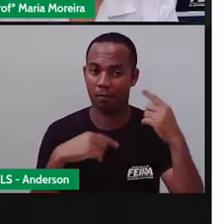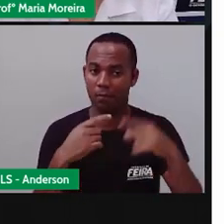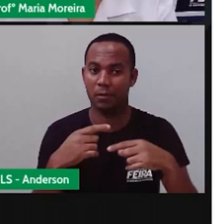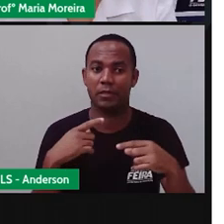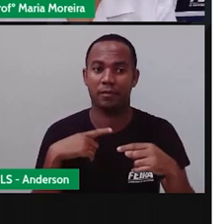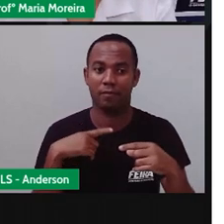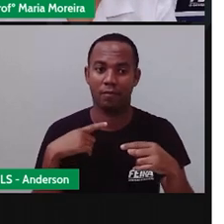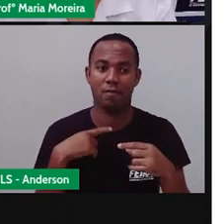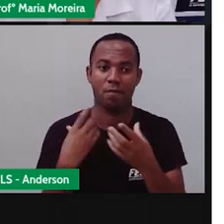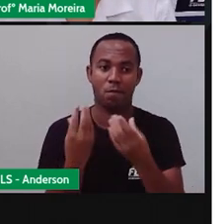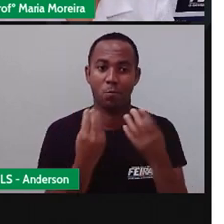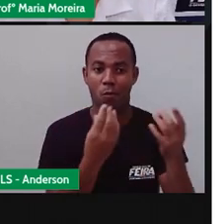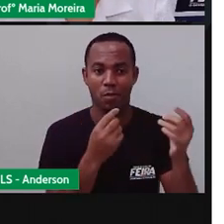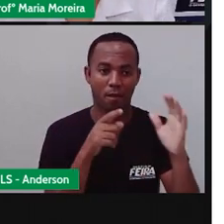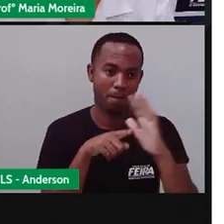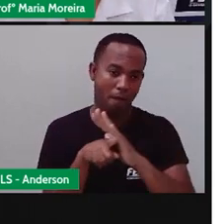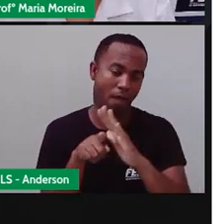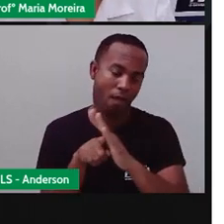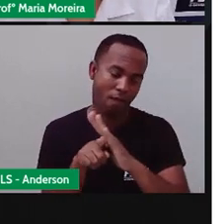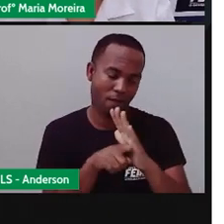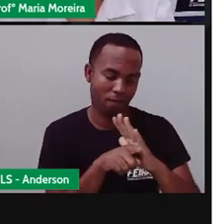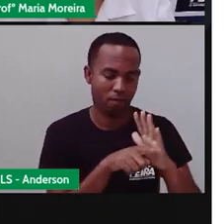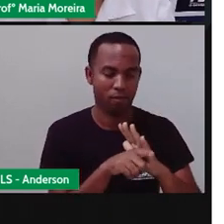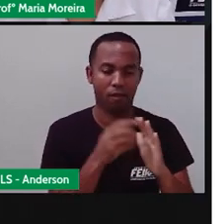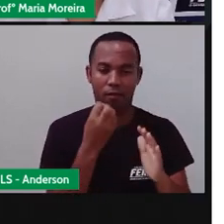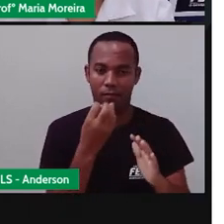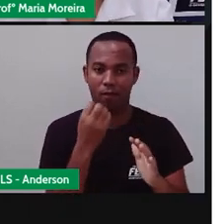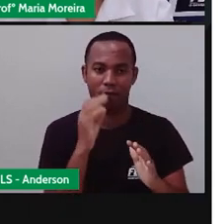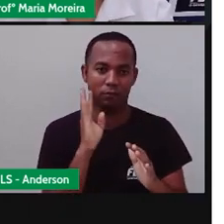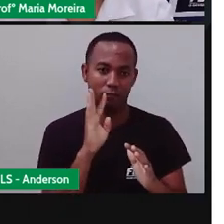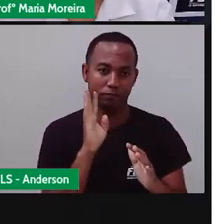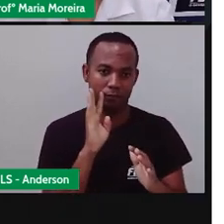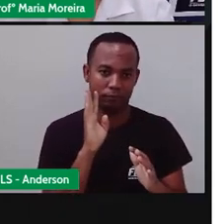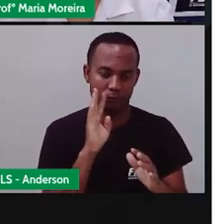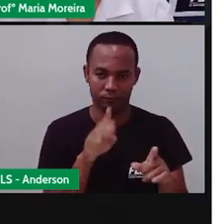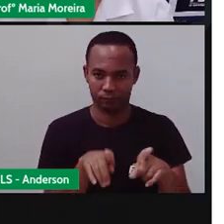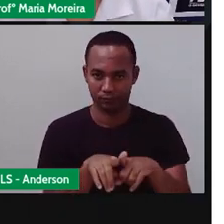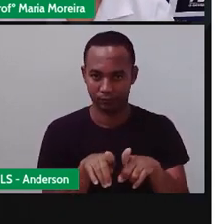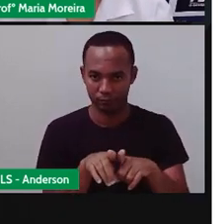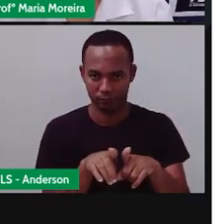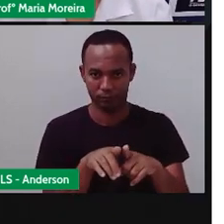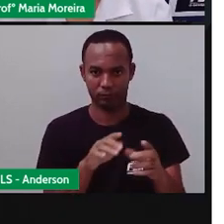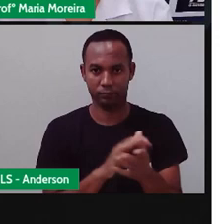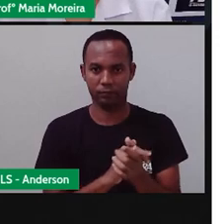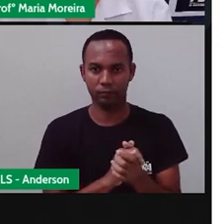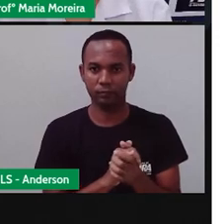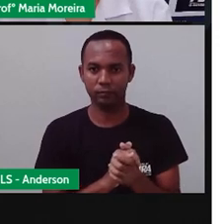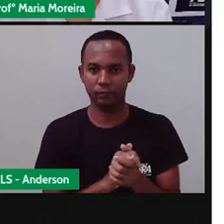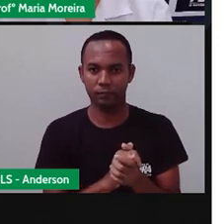aquelas sabatinas, aquelas perguntinhas massa da Pró Maria. Vamos lá!